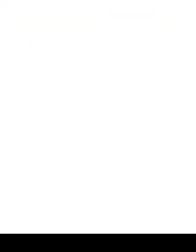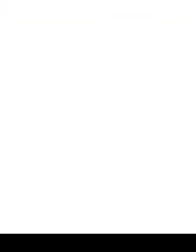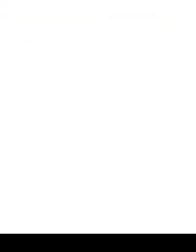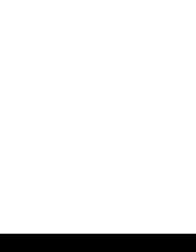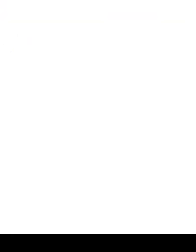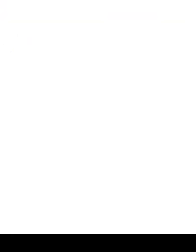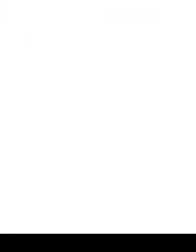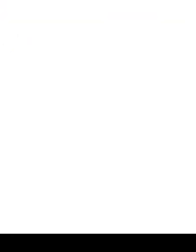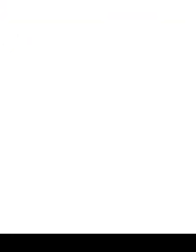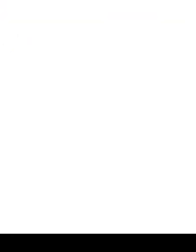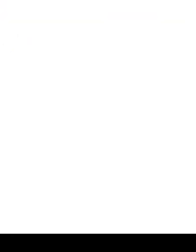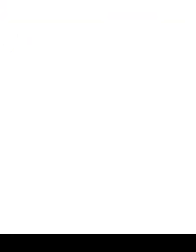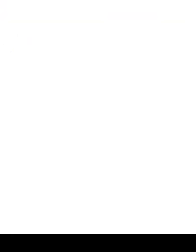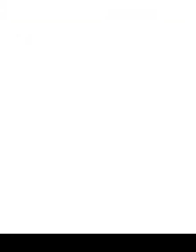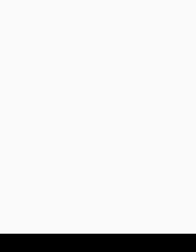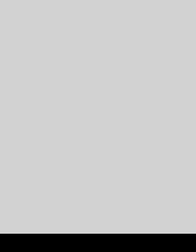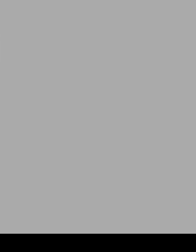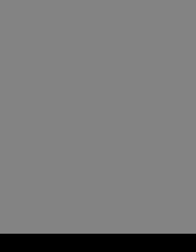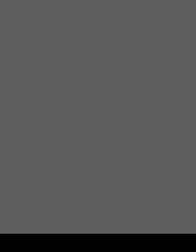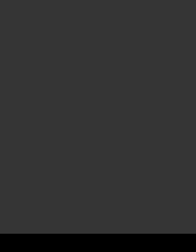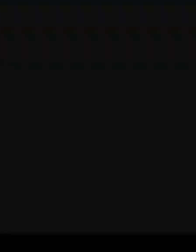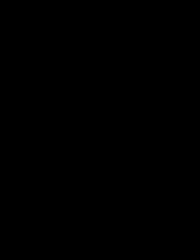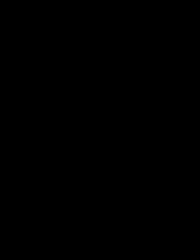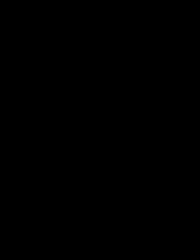Apoio, Prefeitura Apoio, Prefeitura de Apoio, Obrigado.